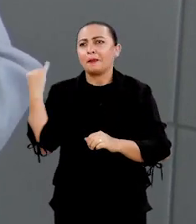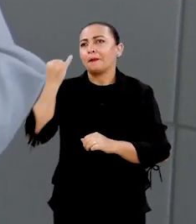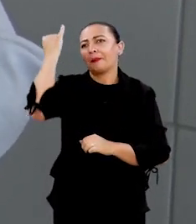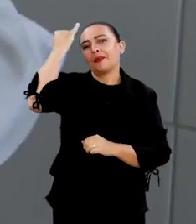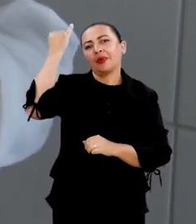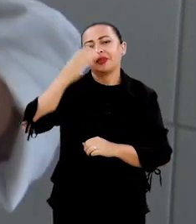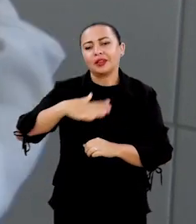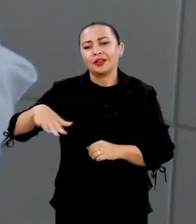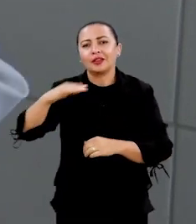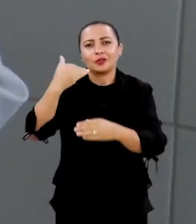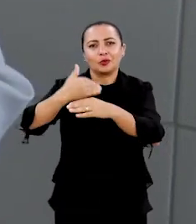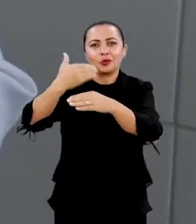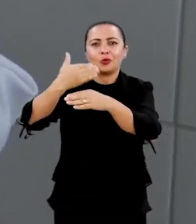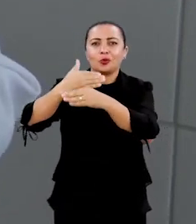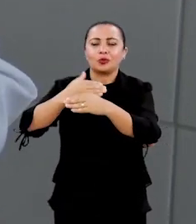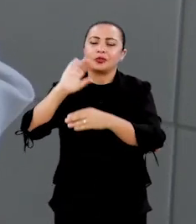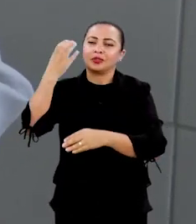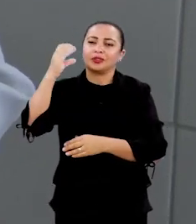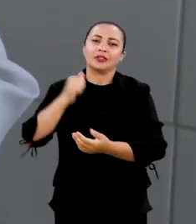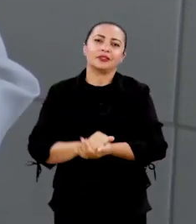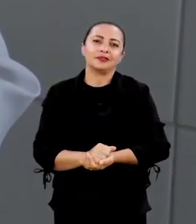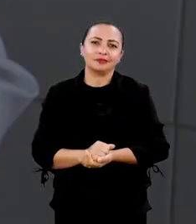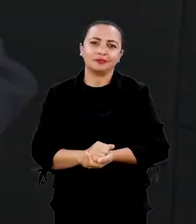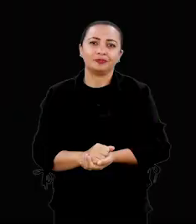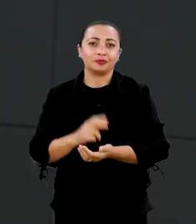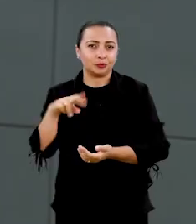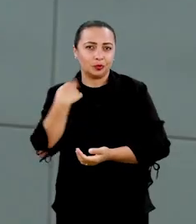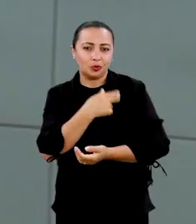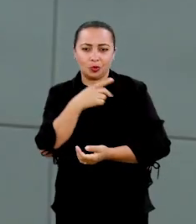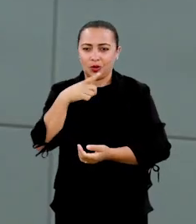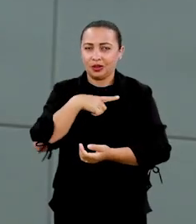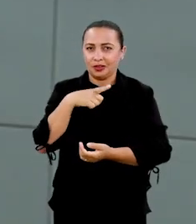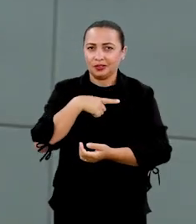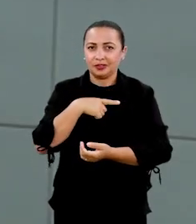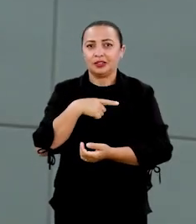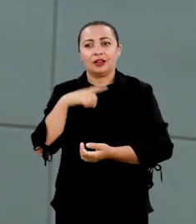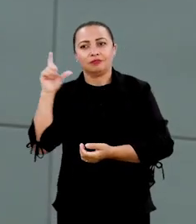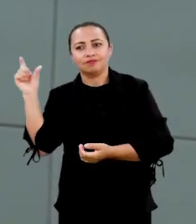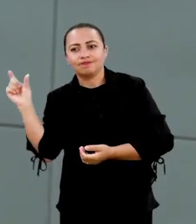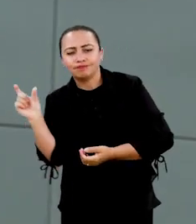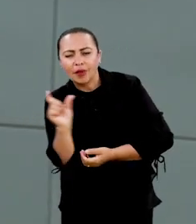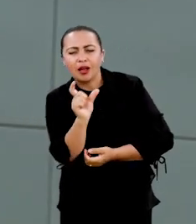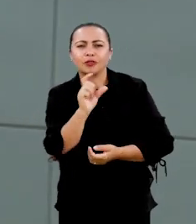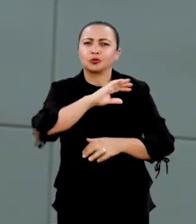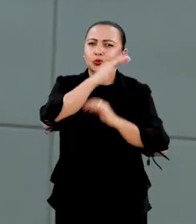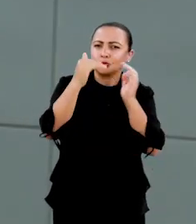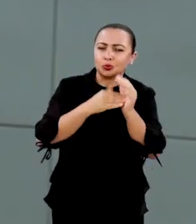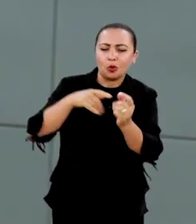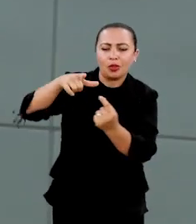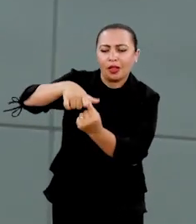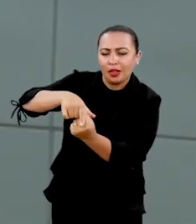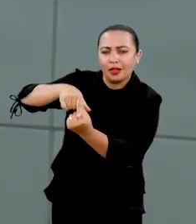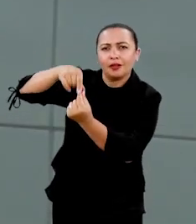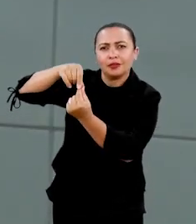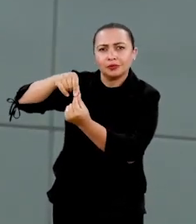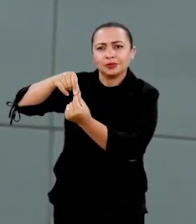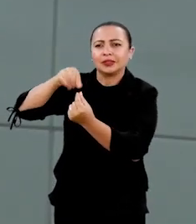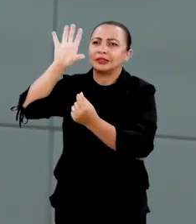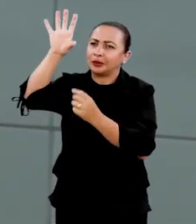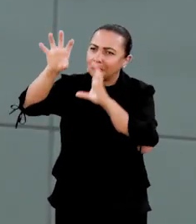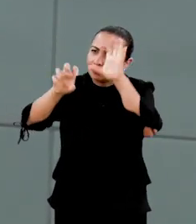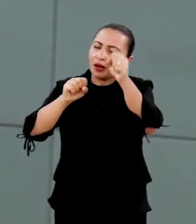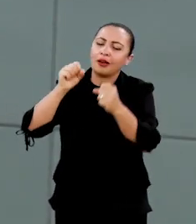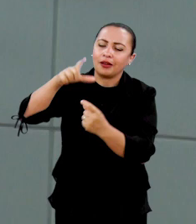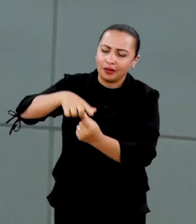que é importante nessa construção da ciência. A gente tem a parte toda da amêndoa, quem